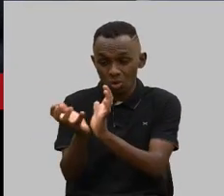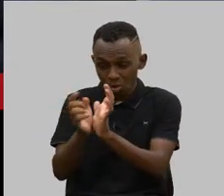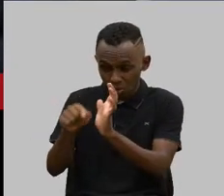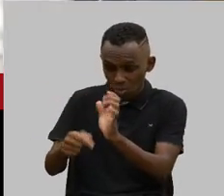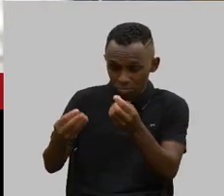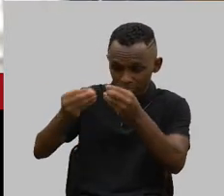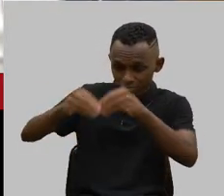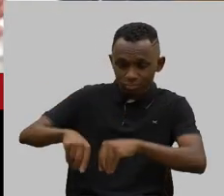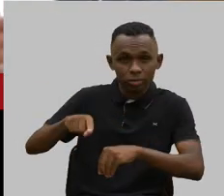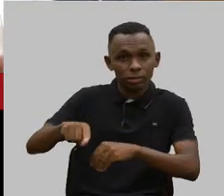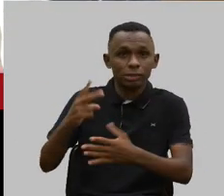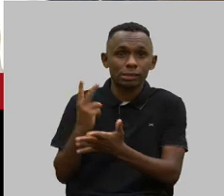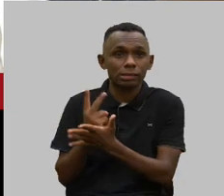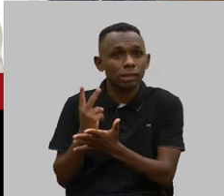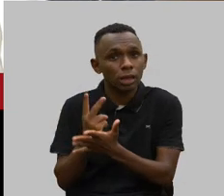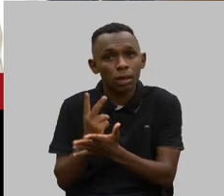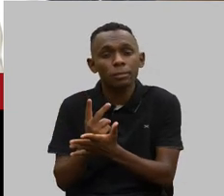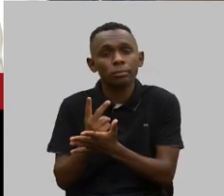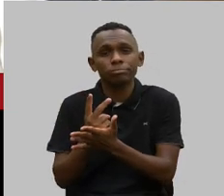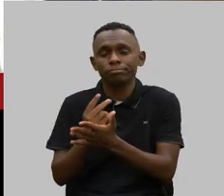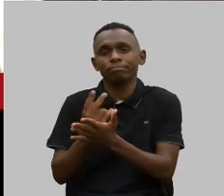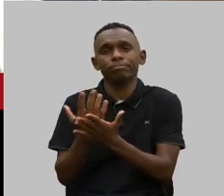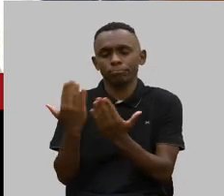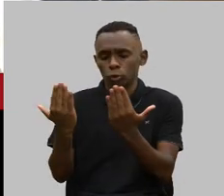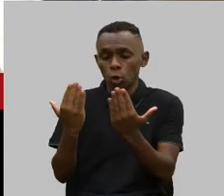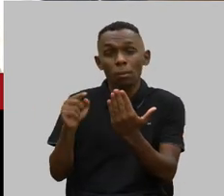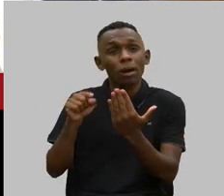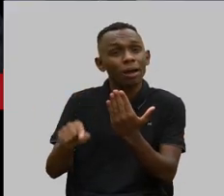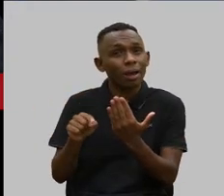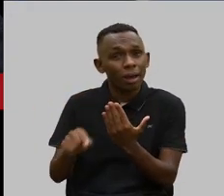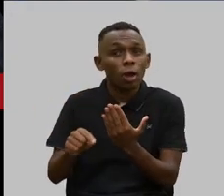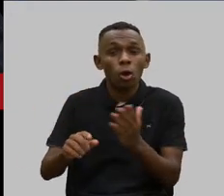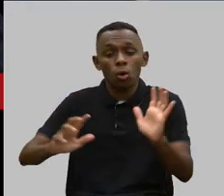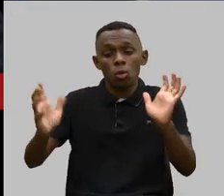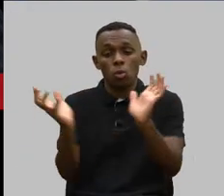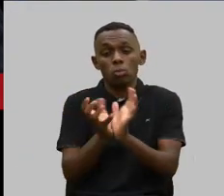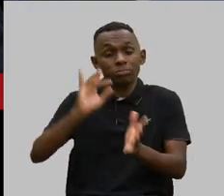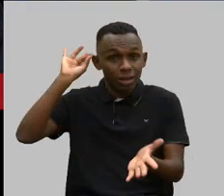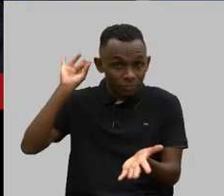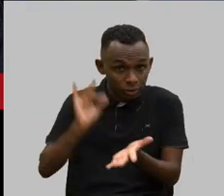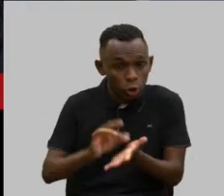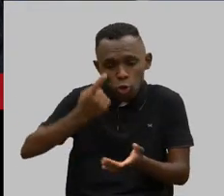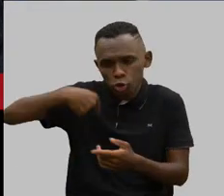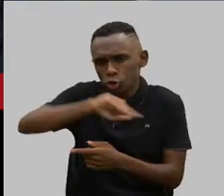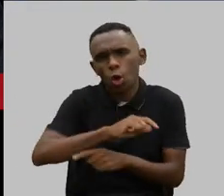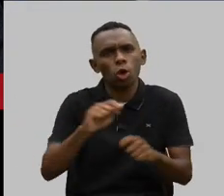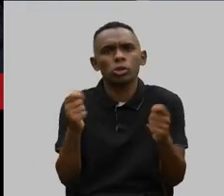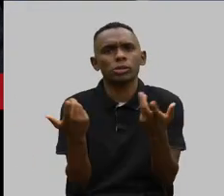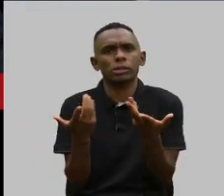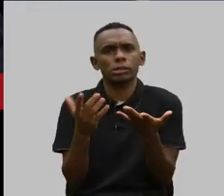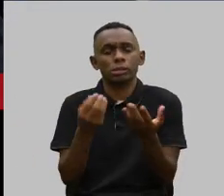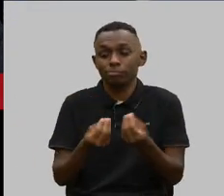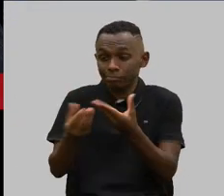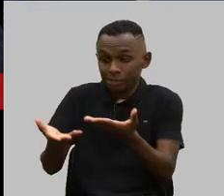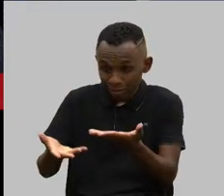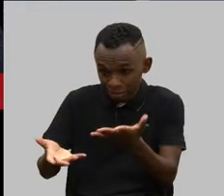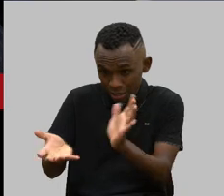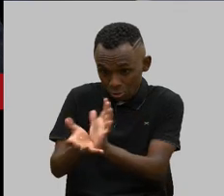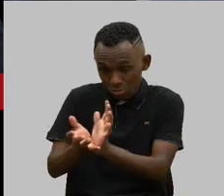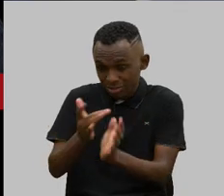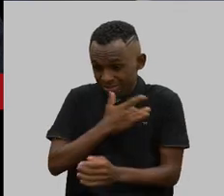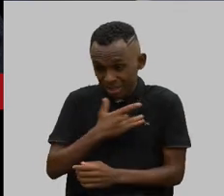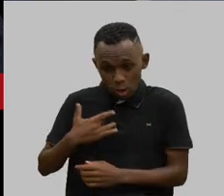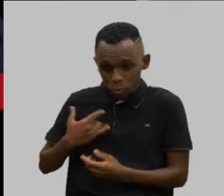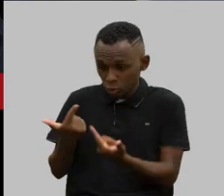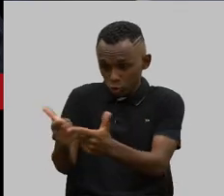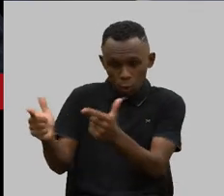elas vão estar equiparadas. E é um público que, na verdade, quando a gente não faz chegar a saúde para eles, a gente atua de forma